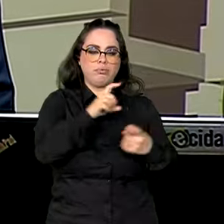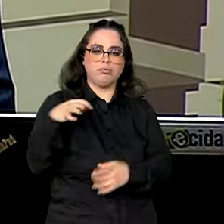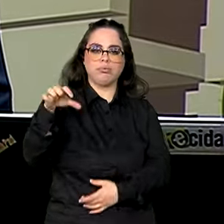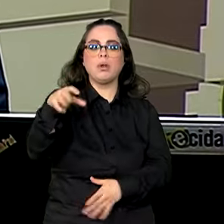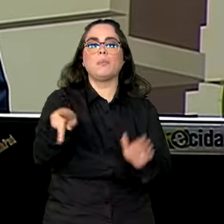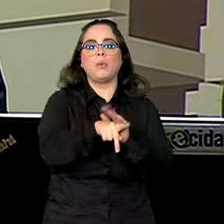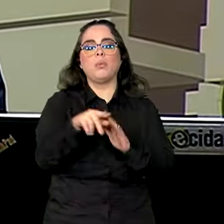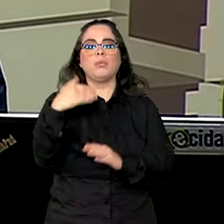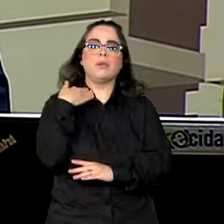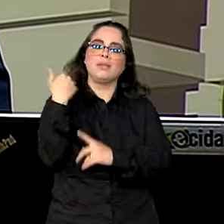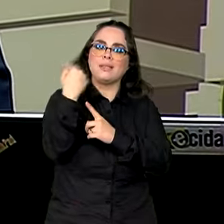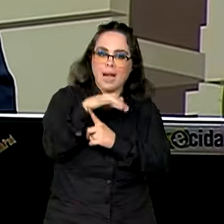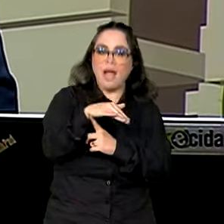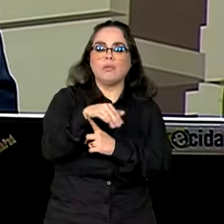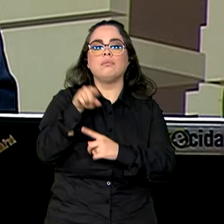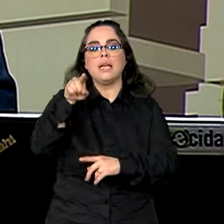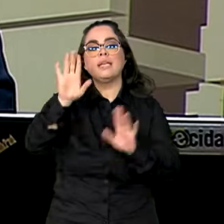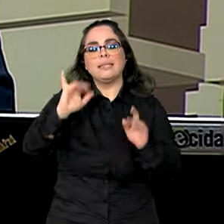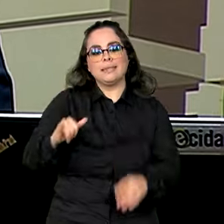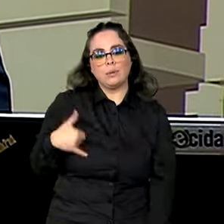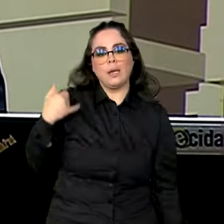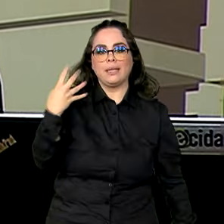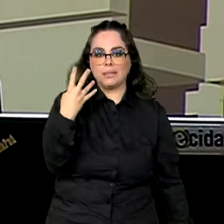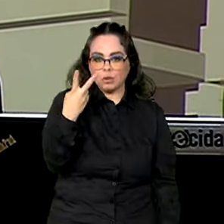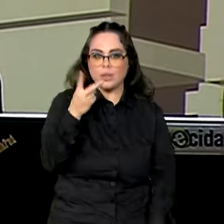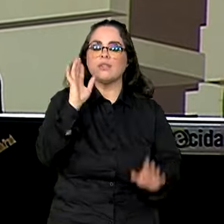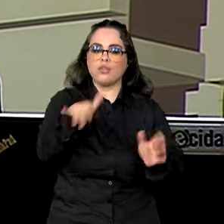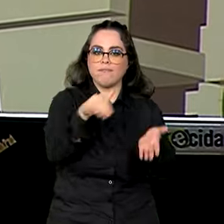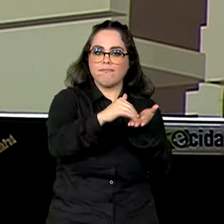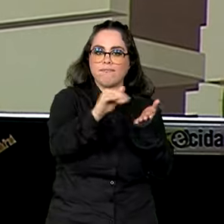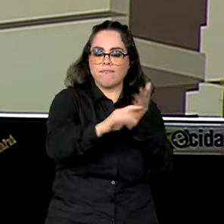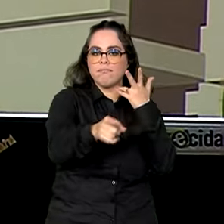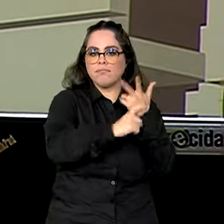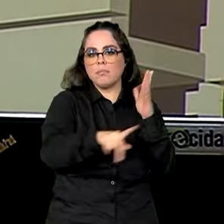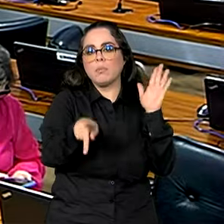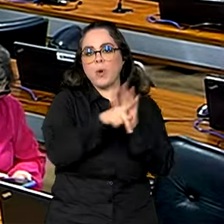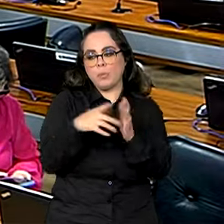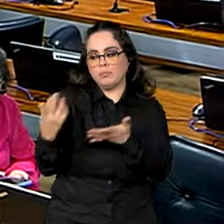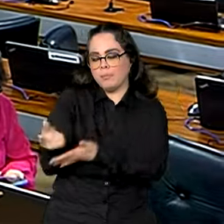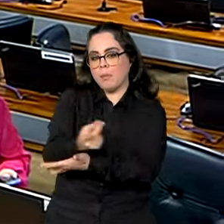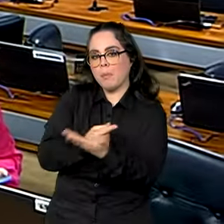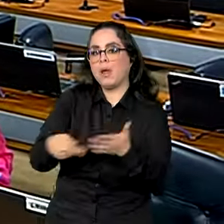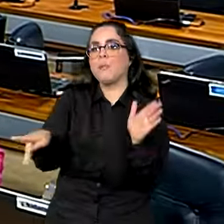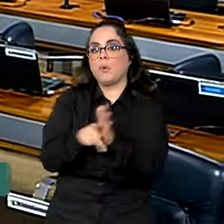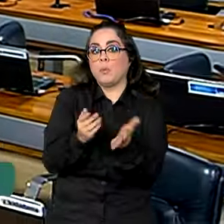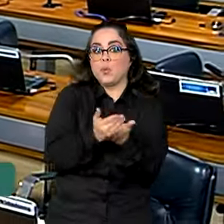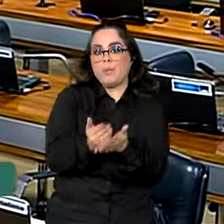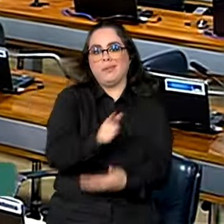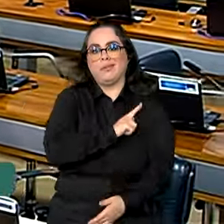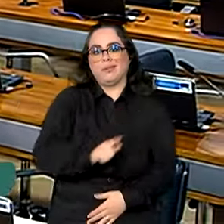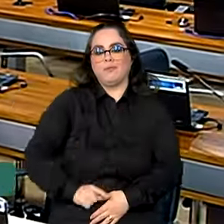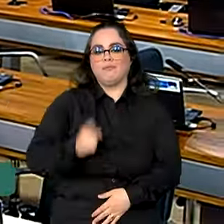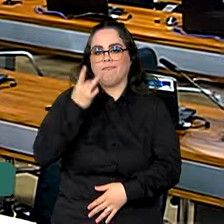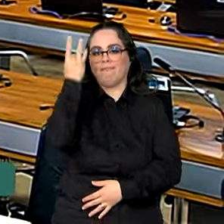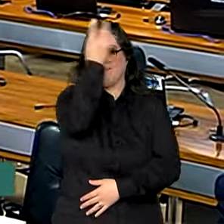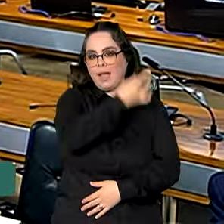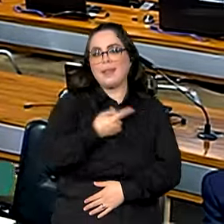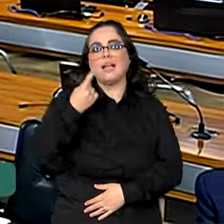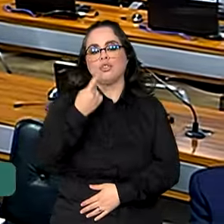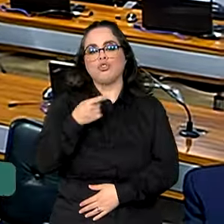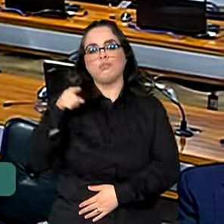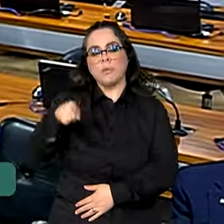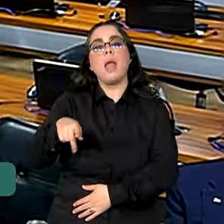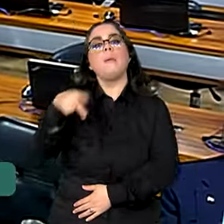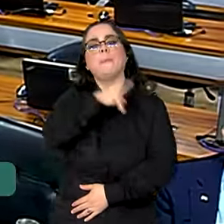tem 42 anos e foi secretário executivo do Ministério da Fazenda no início da gestão de Fernando Haddad. Indicado pelo